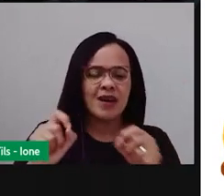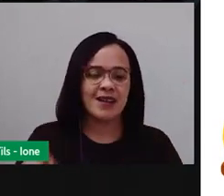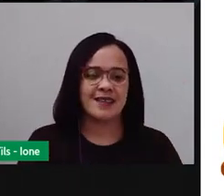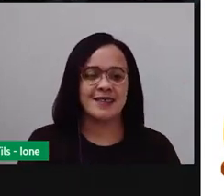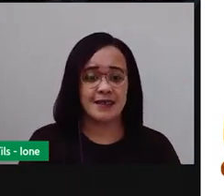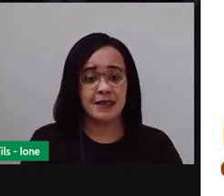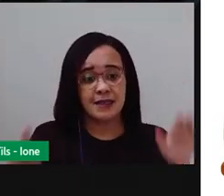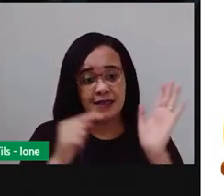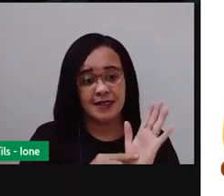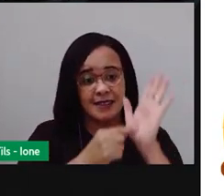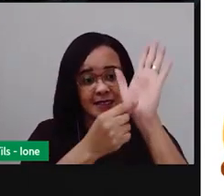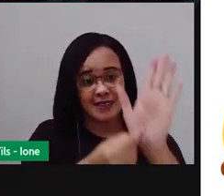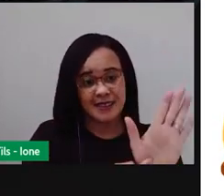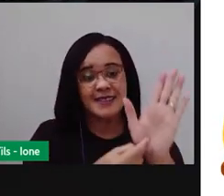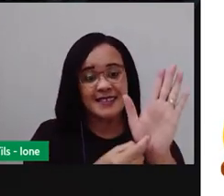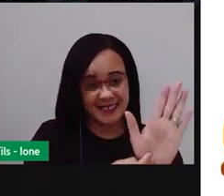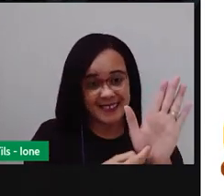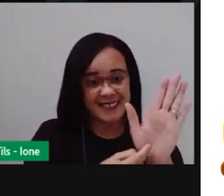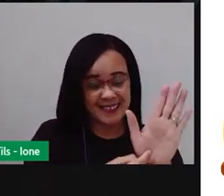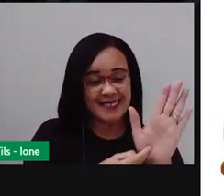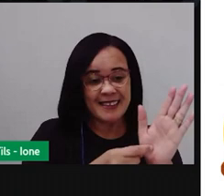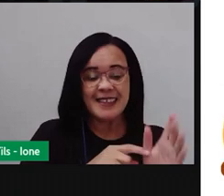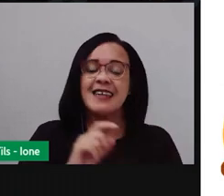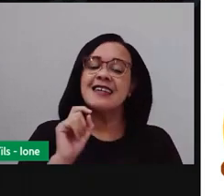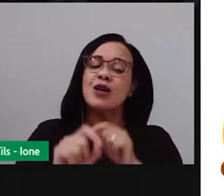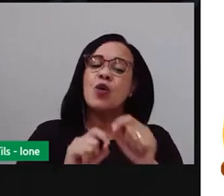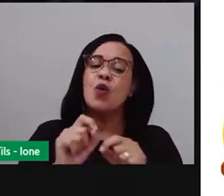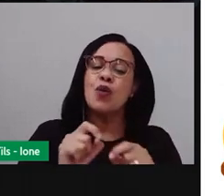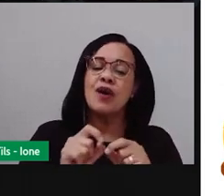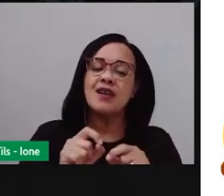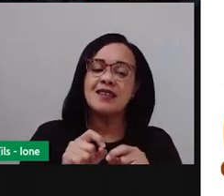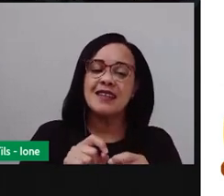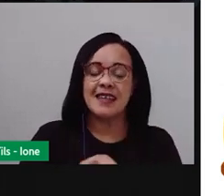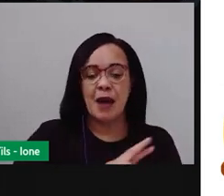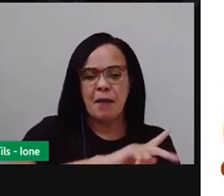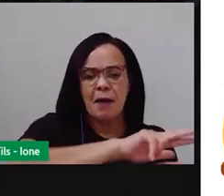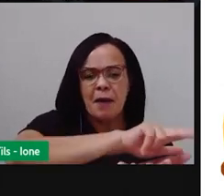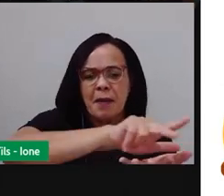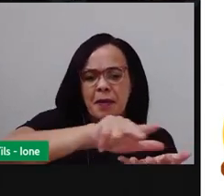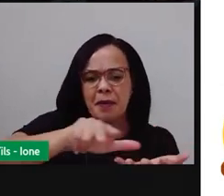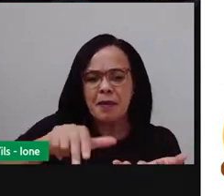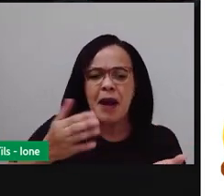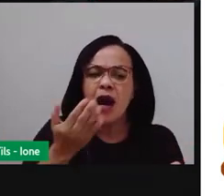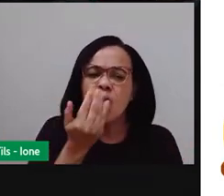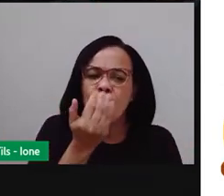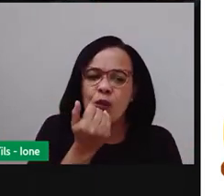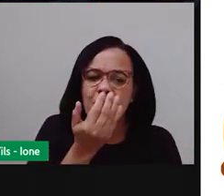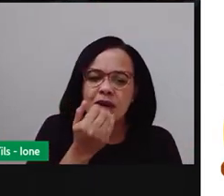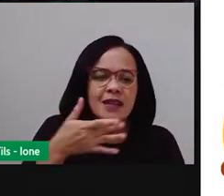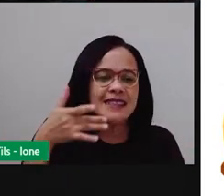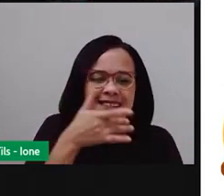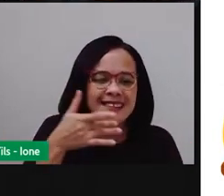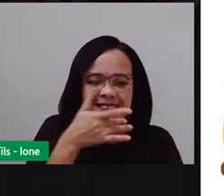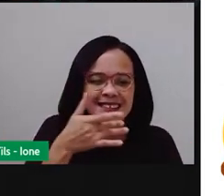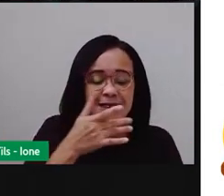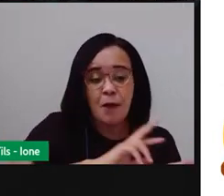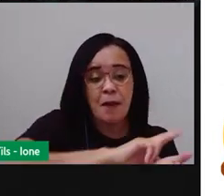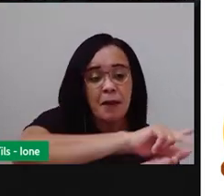apresenta-se uma diversidade de comidas, né? Tem milho, tem amendoim, tem tapioca,